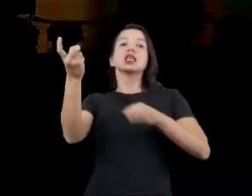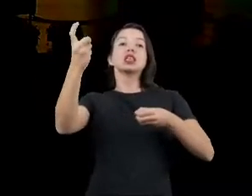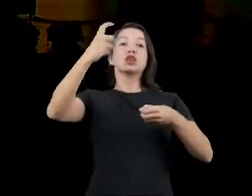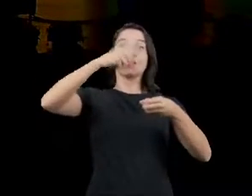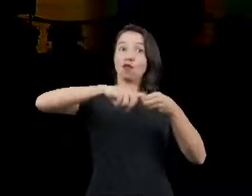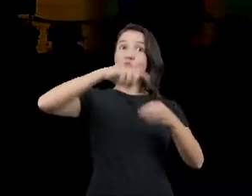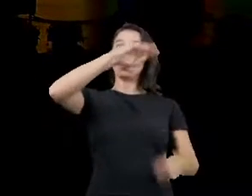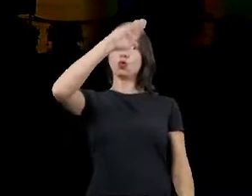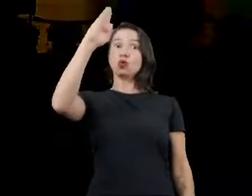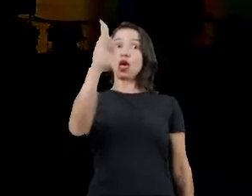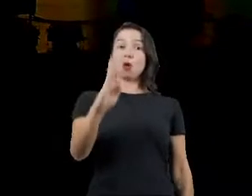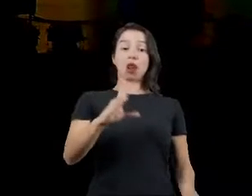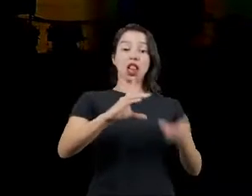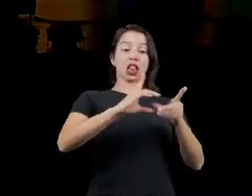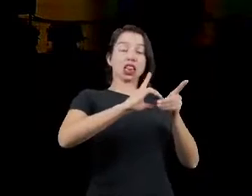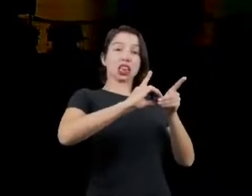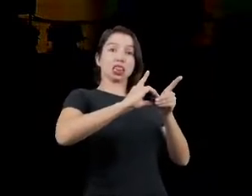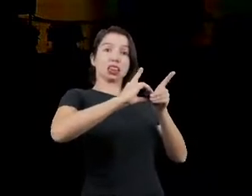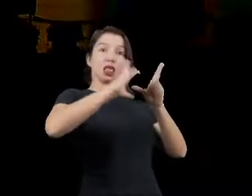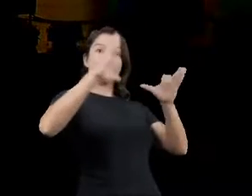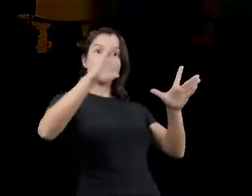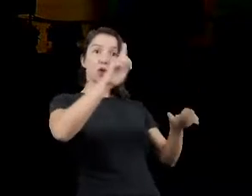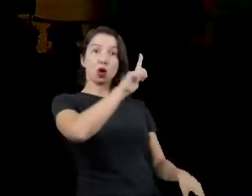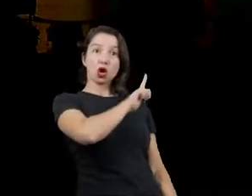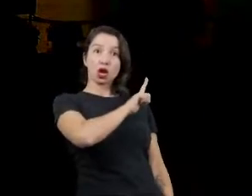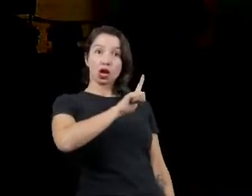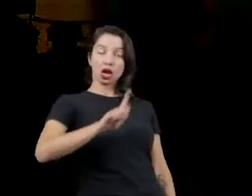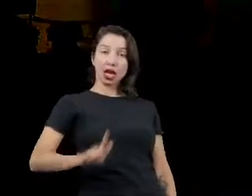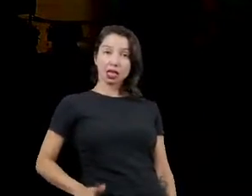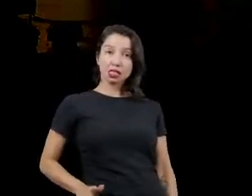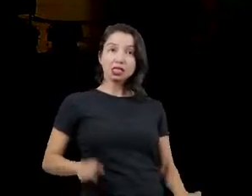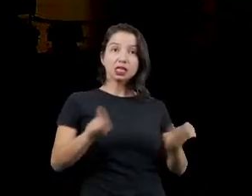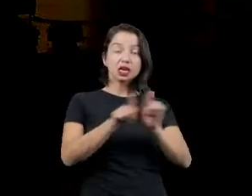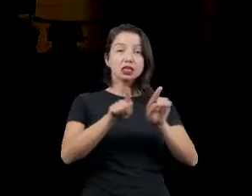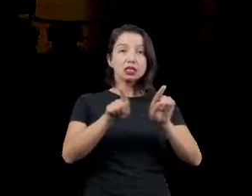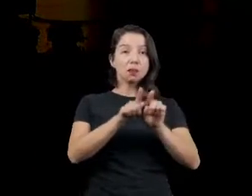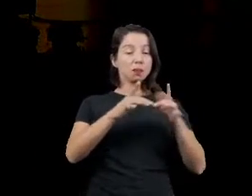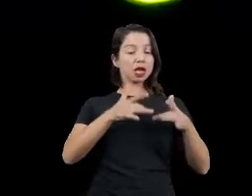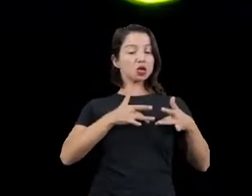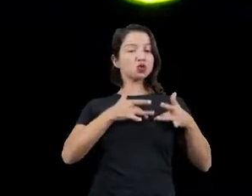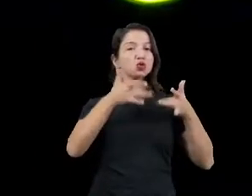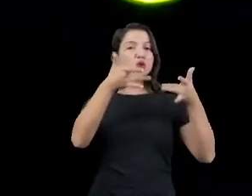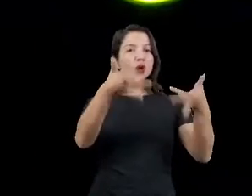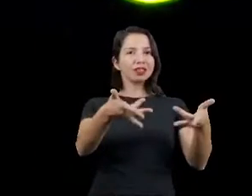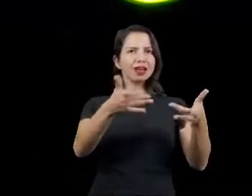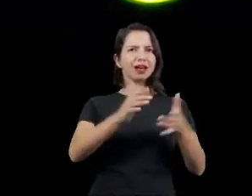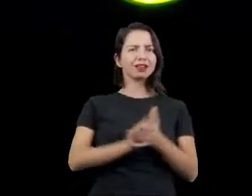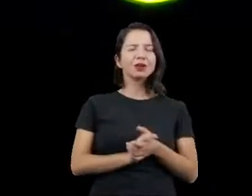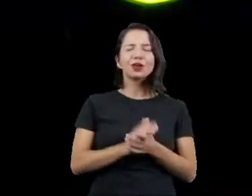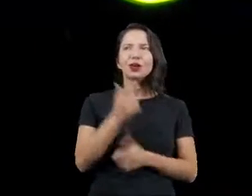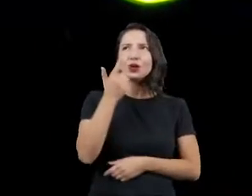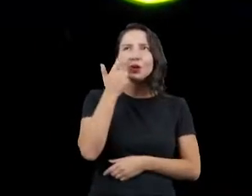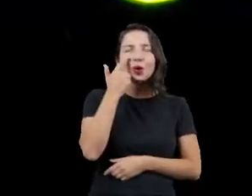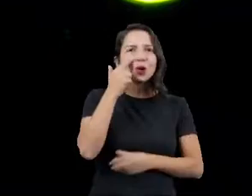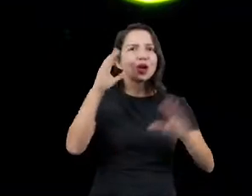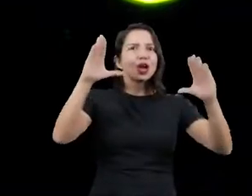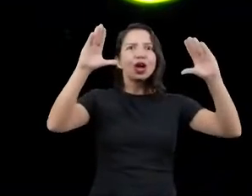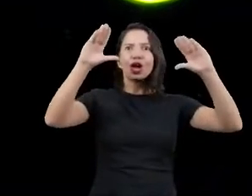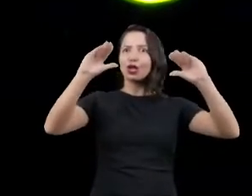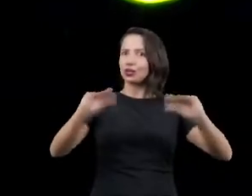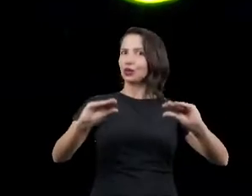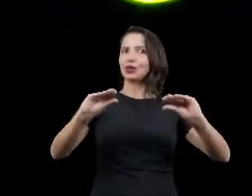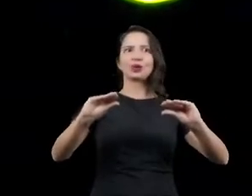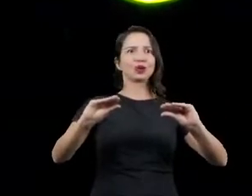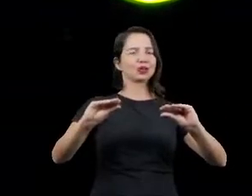solidário. E essa noite maravilhosa, não se faz uma campanha em cima de